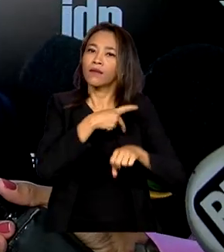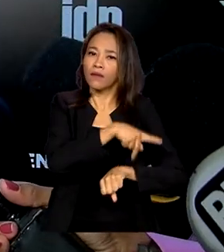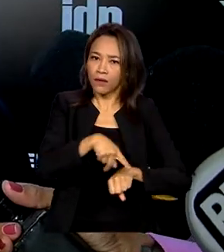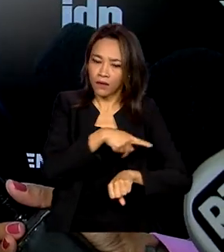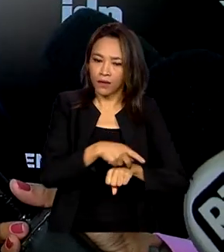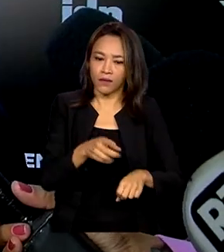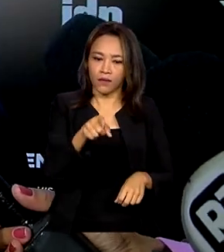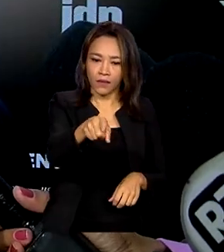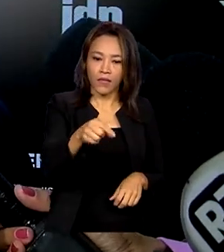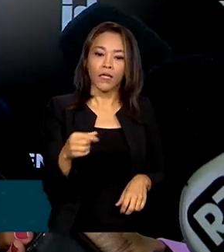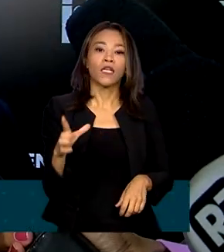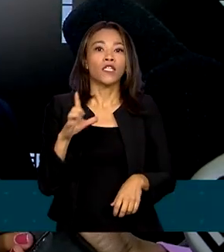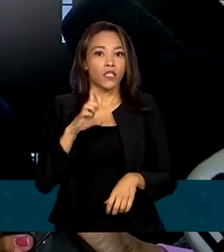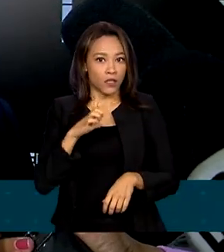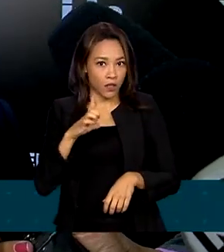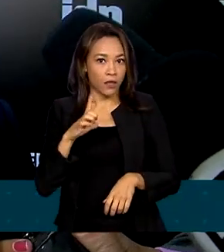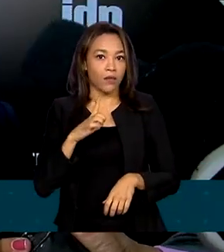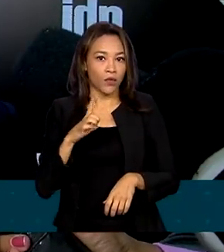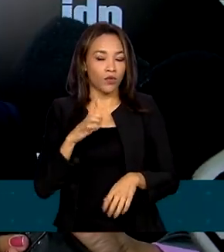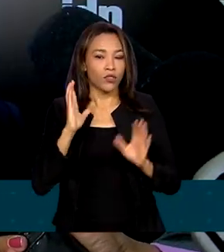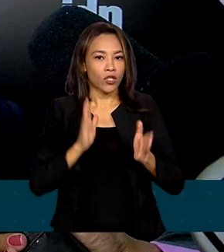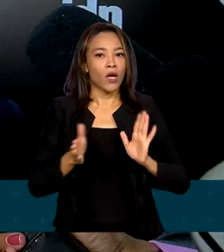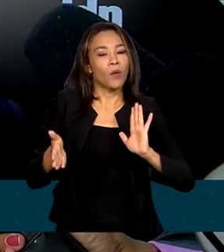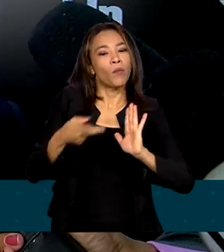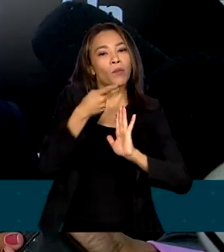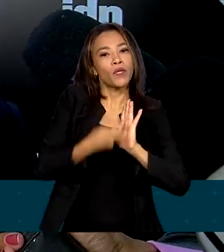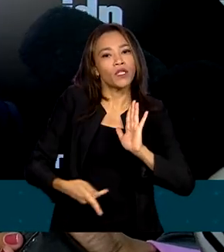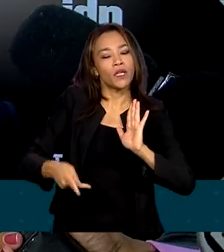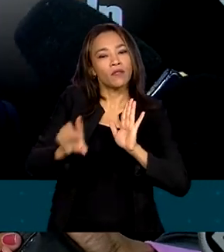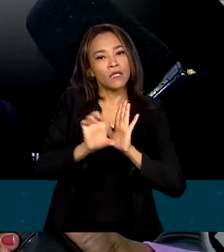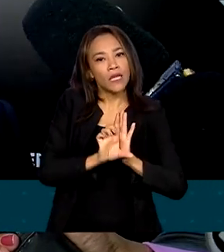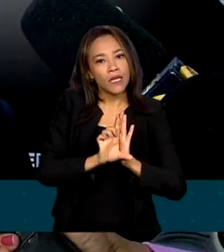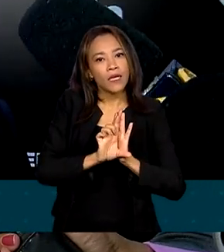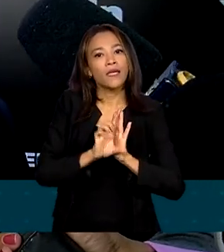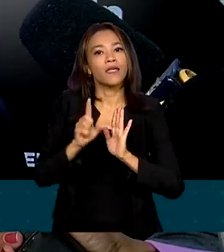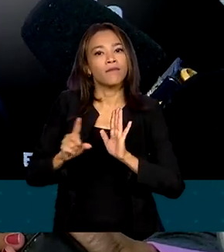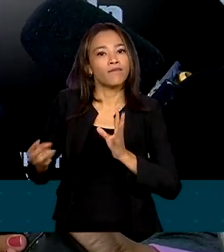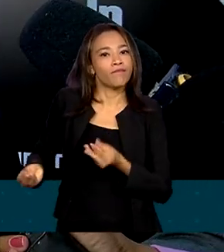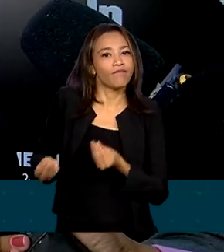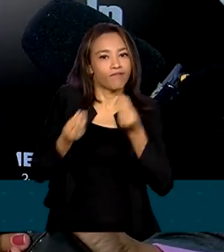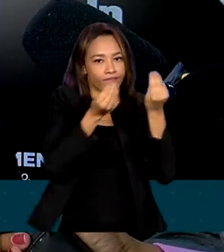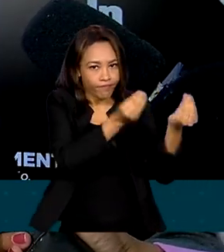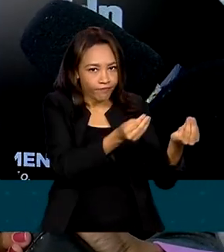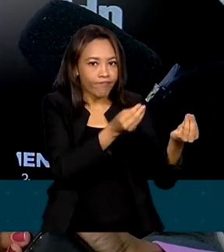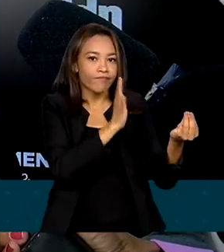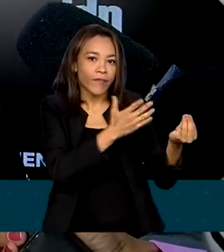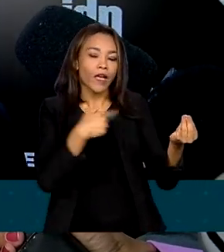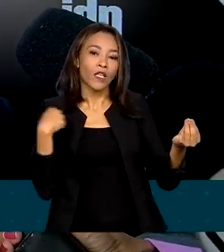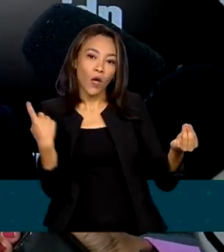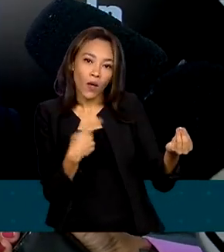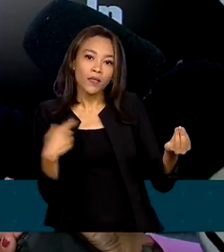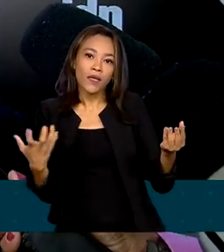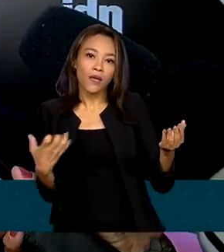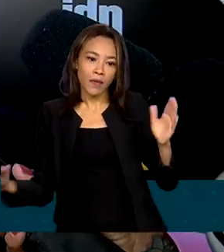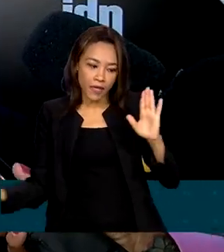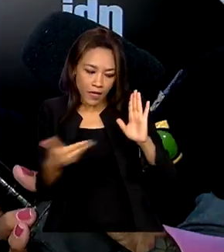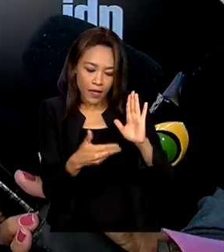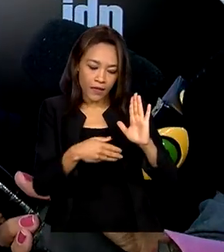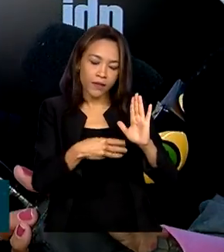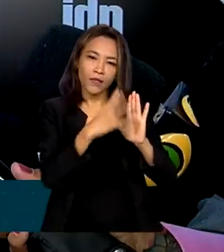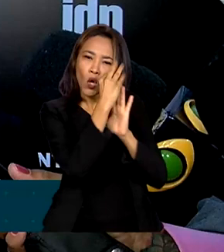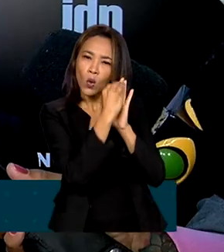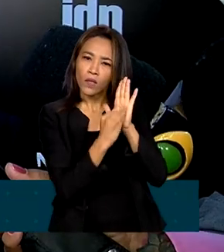Nós já temos a tramitação de um projeto de lei lá, sob a relatoria do deputado Orlando, e a nossa ideia inicial é que esse conteúdo seja ali